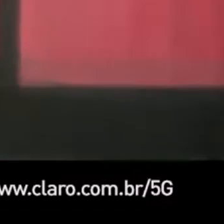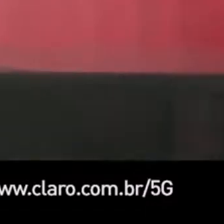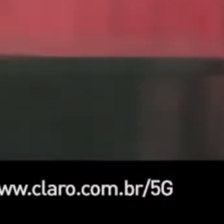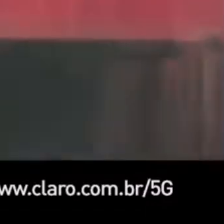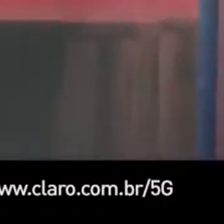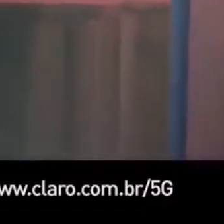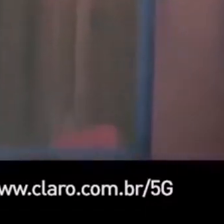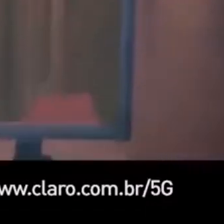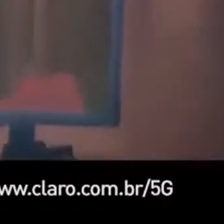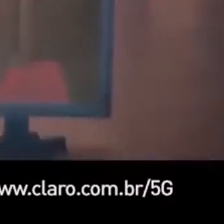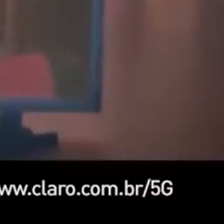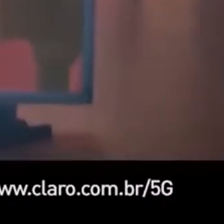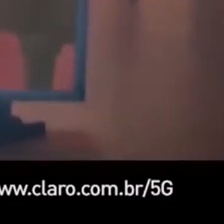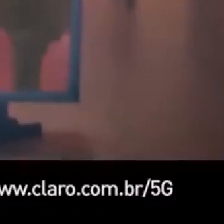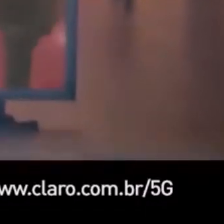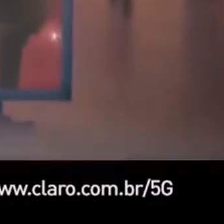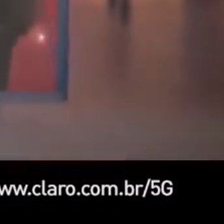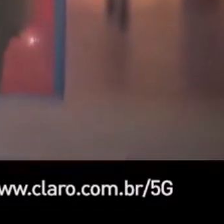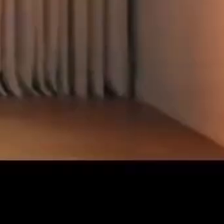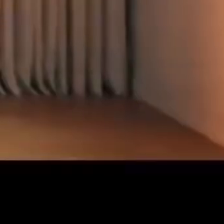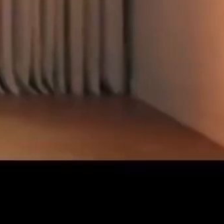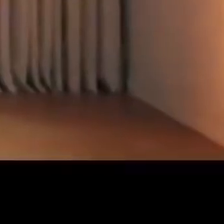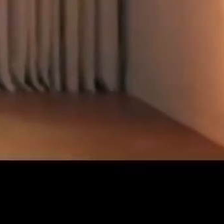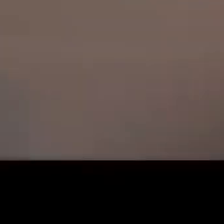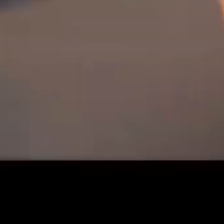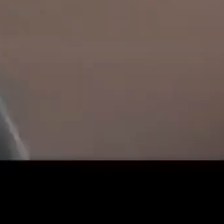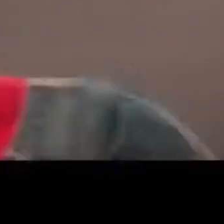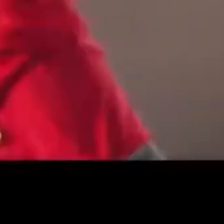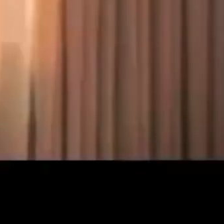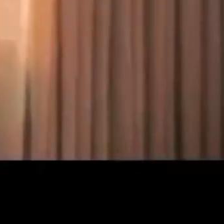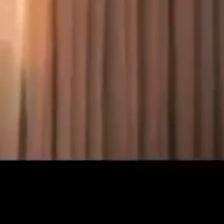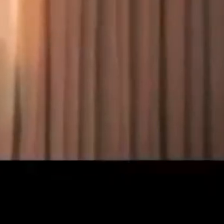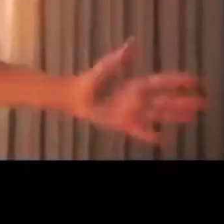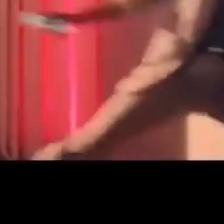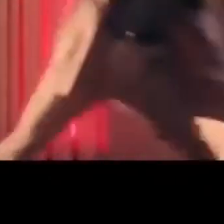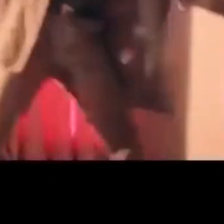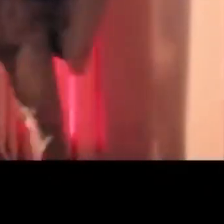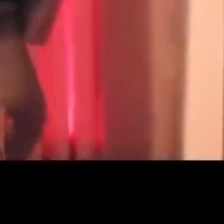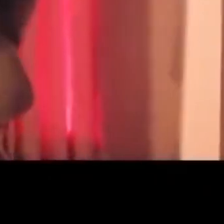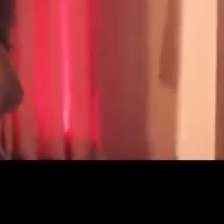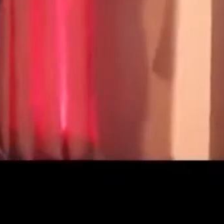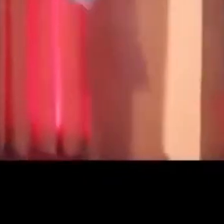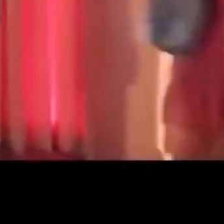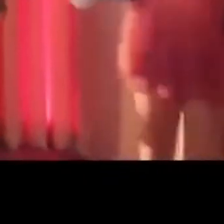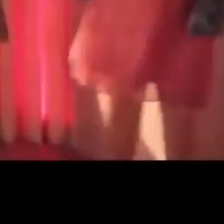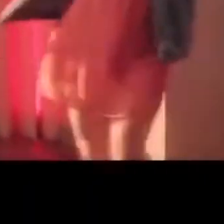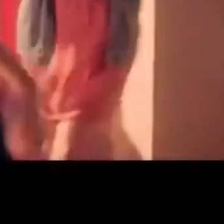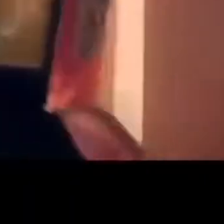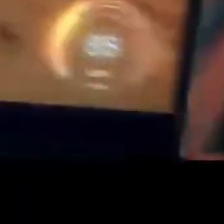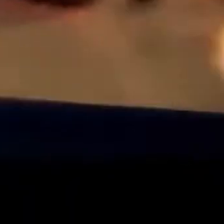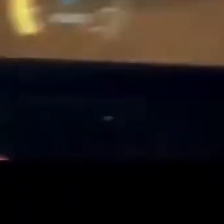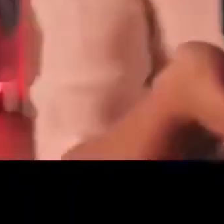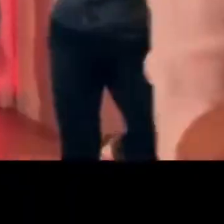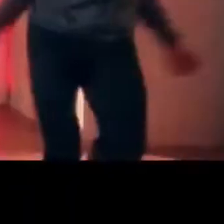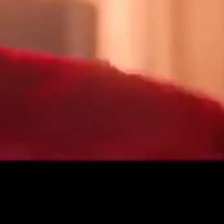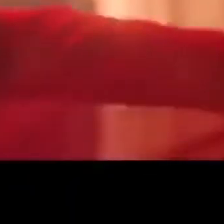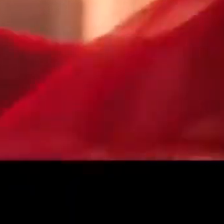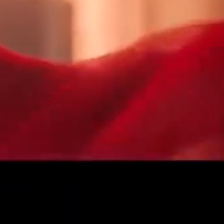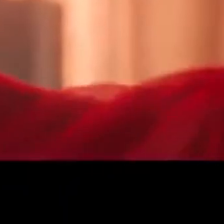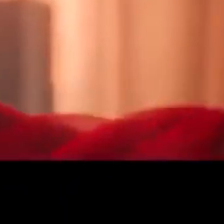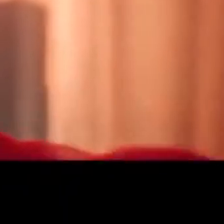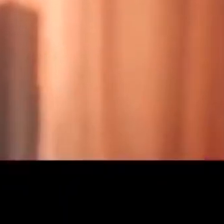aqui Pra já Então você vai ter que entender Para sempre